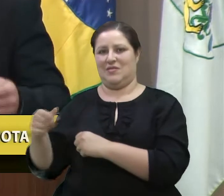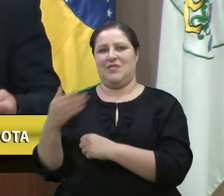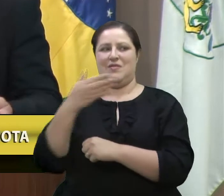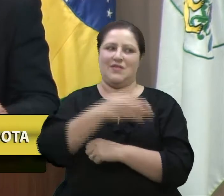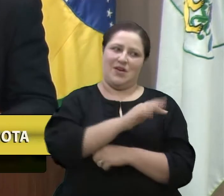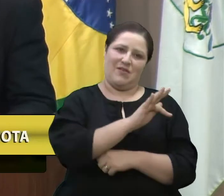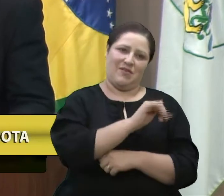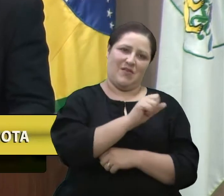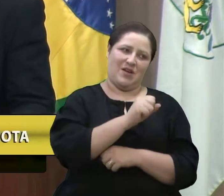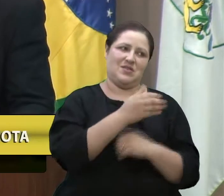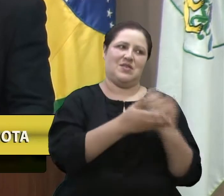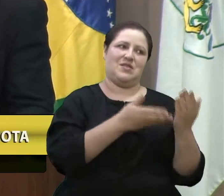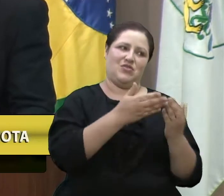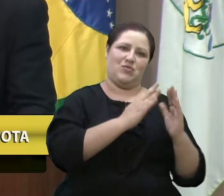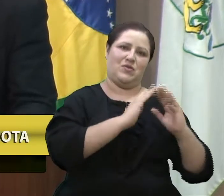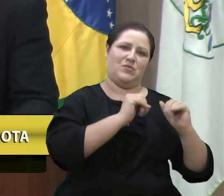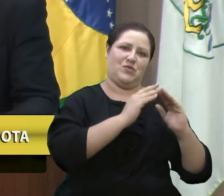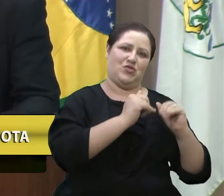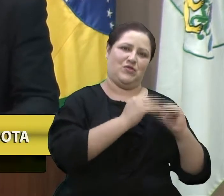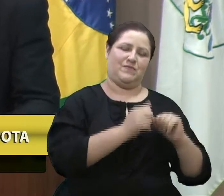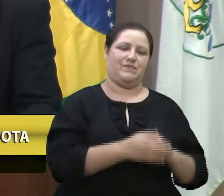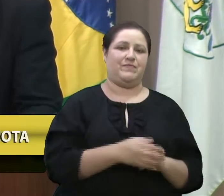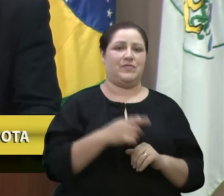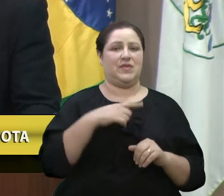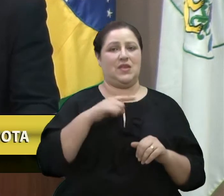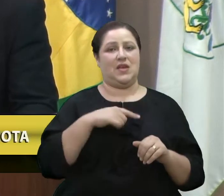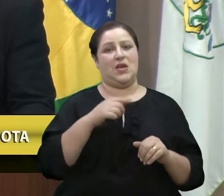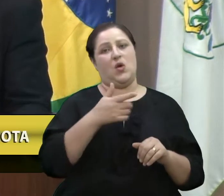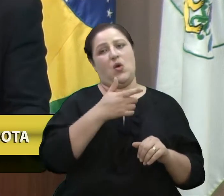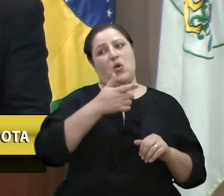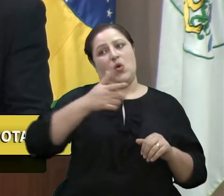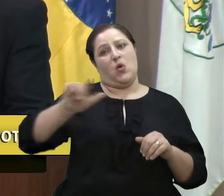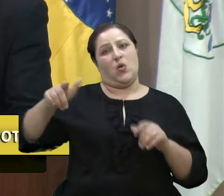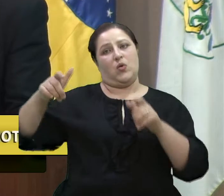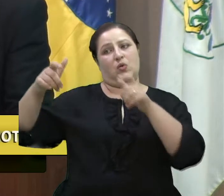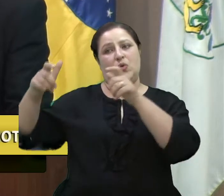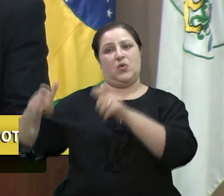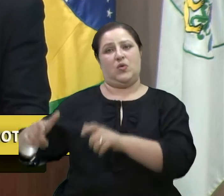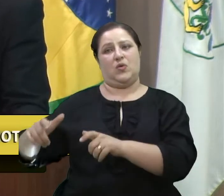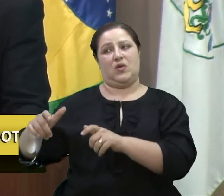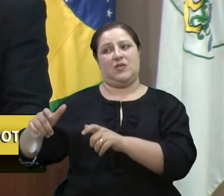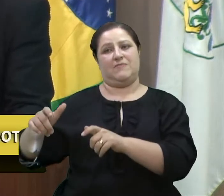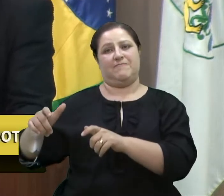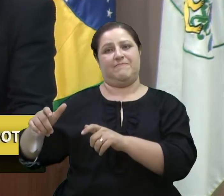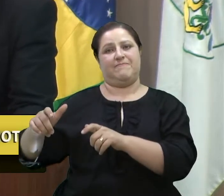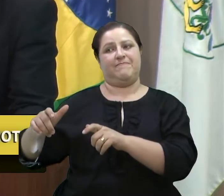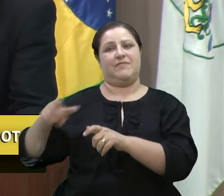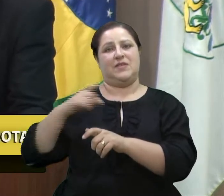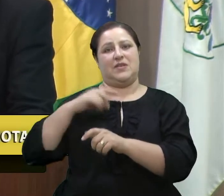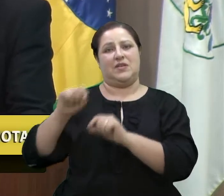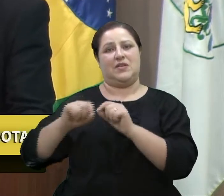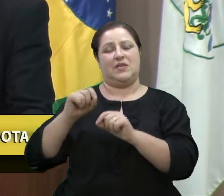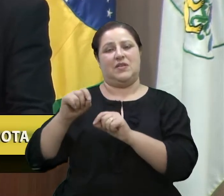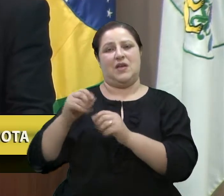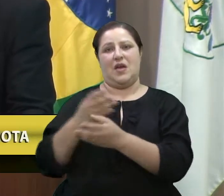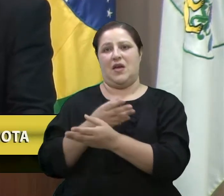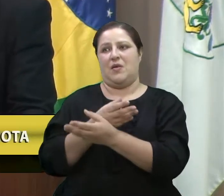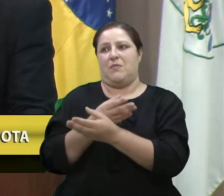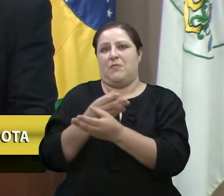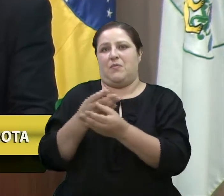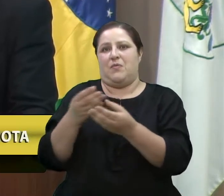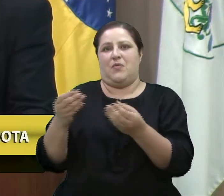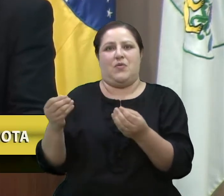entretanto, na outra ponta, senhoras e senhores, temos dezenas,